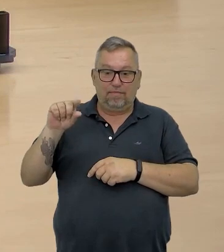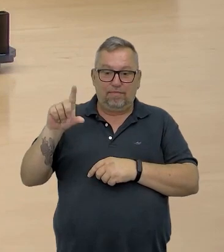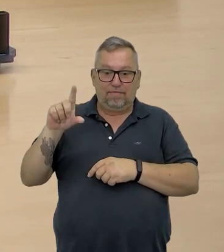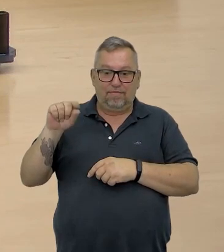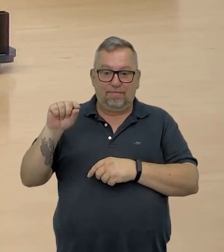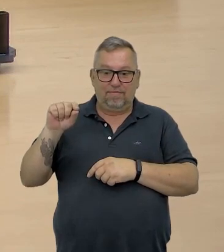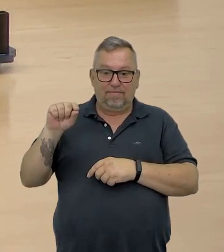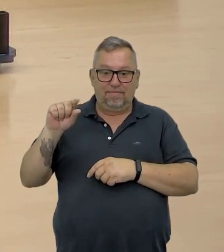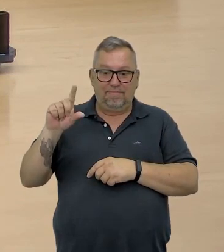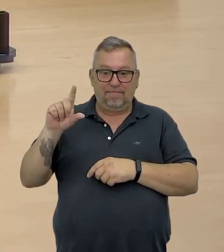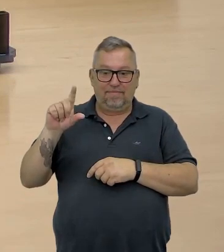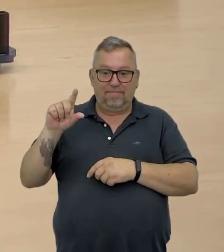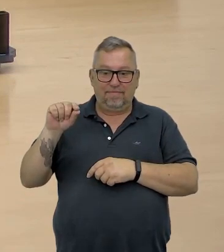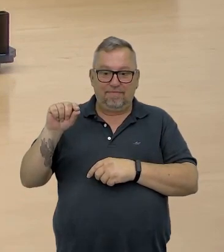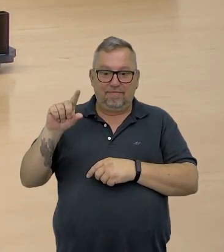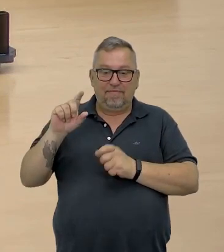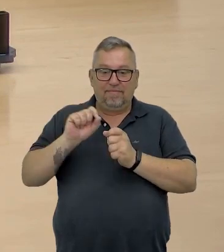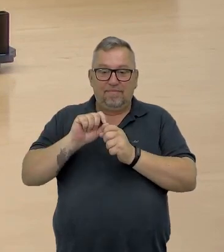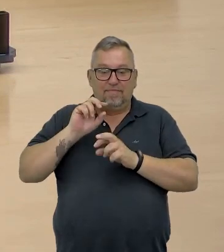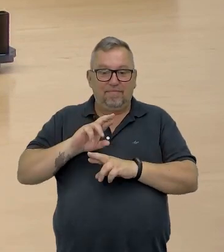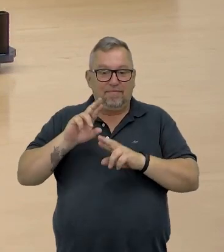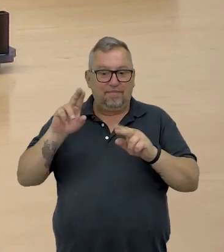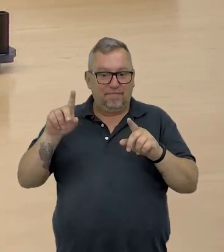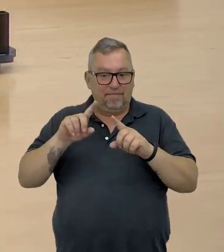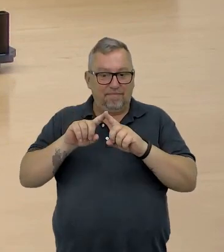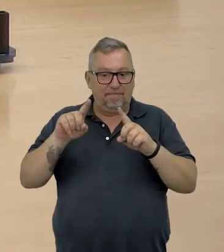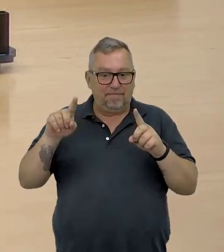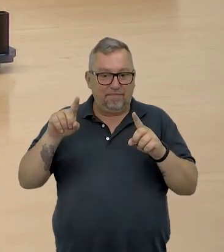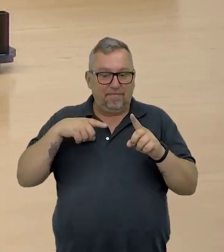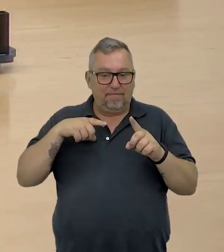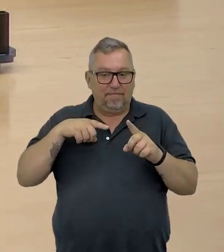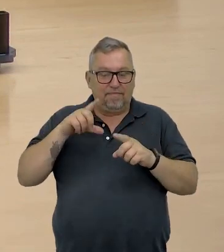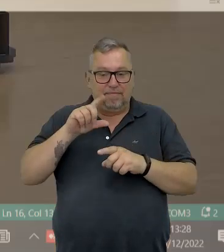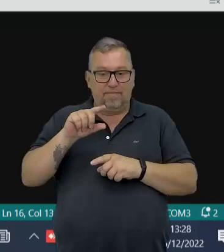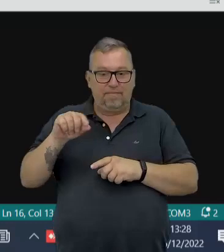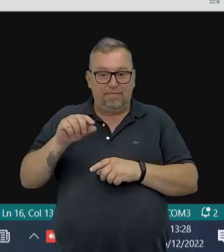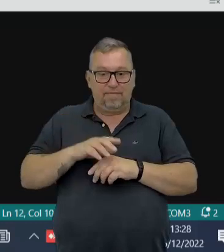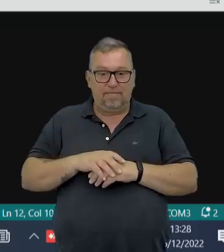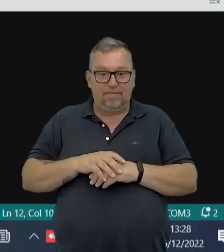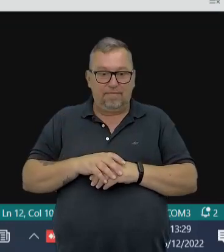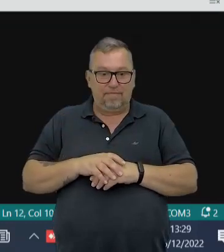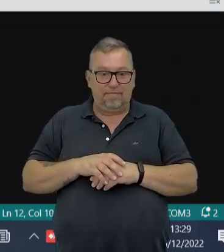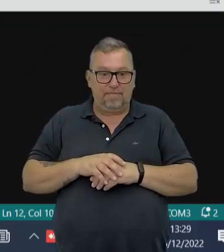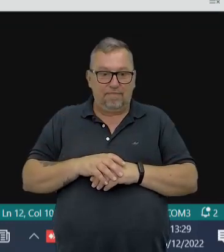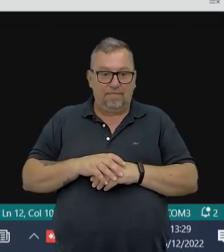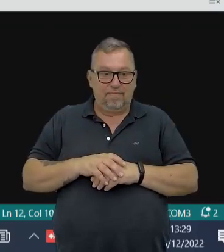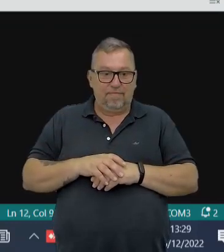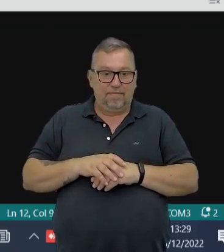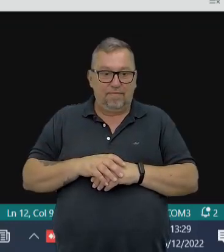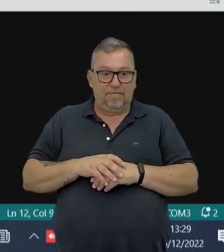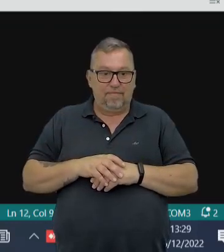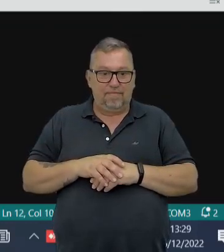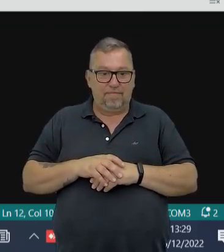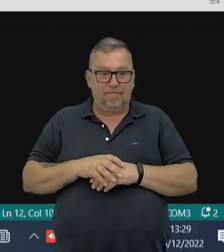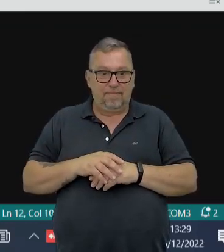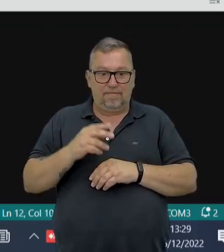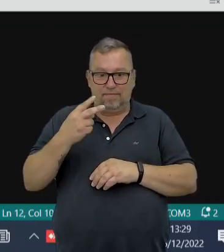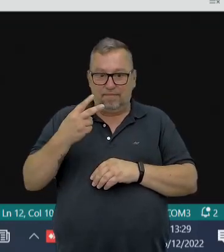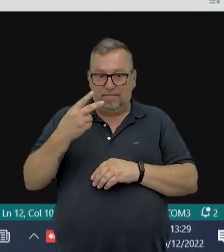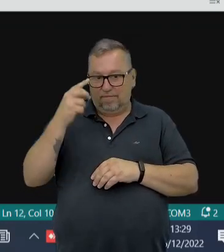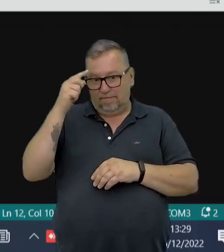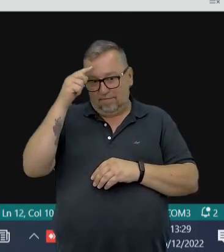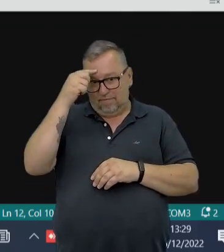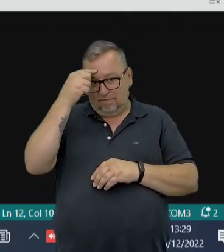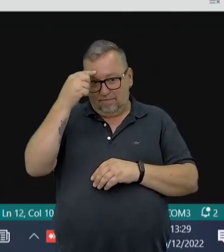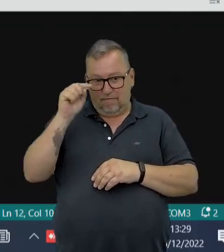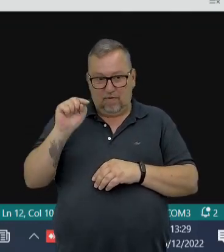está vendo? Eu vou fazer diferente. Eu vou deixar ele piscando, aceso, durante dois segundos. Então,